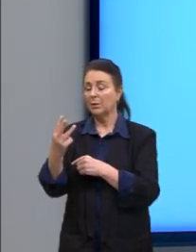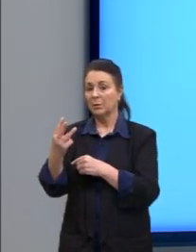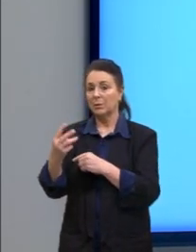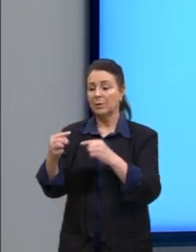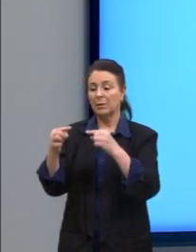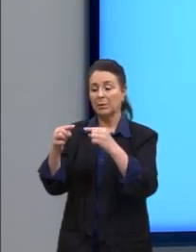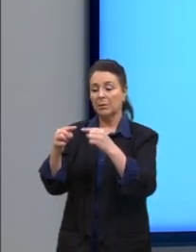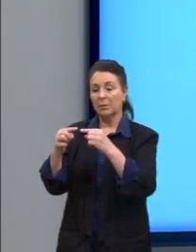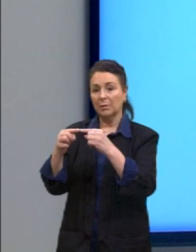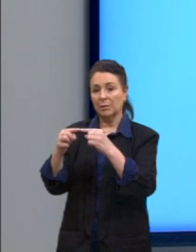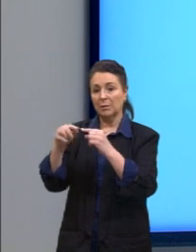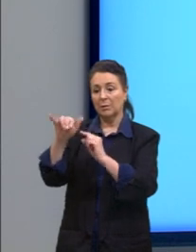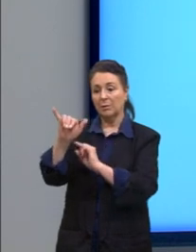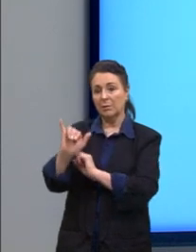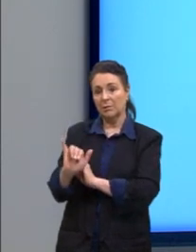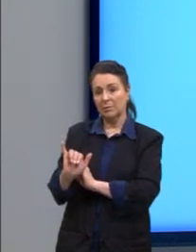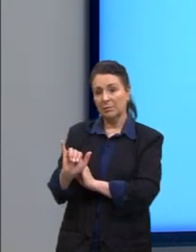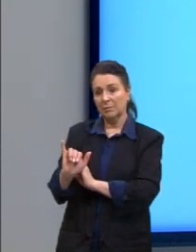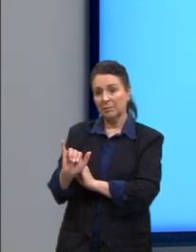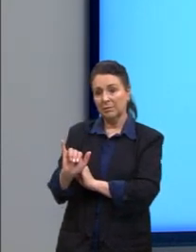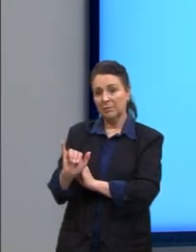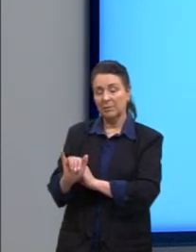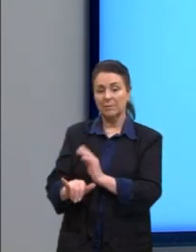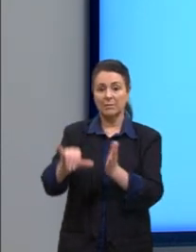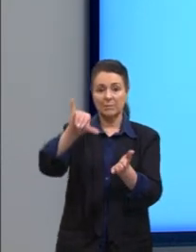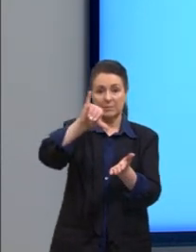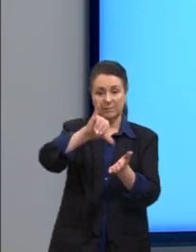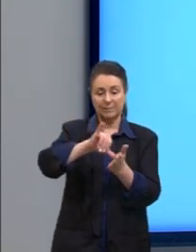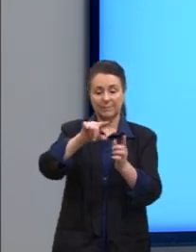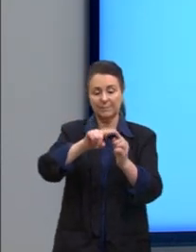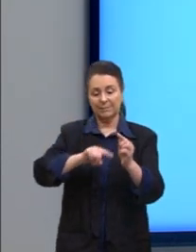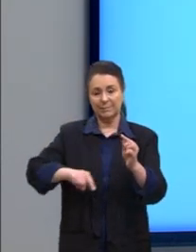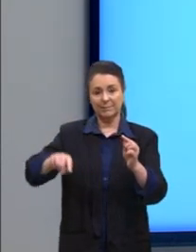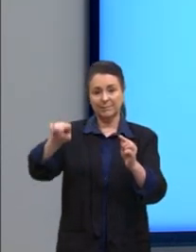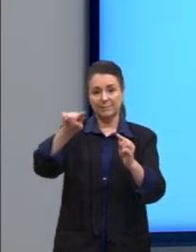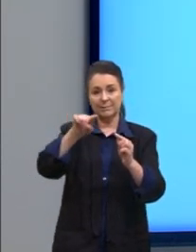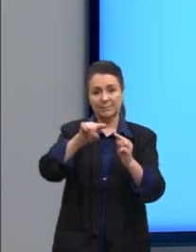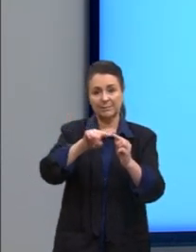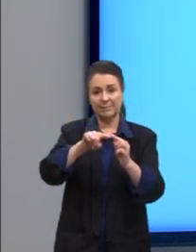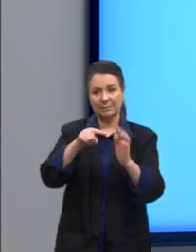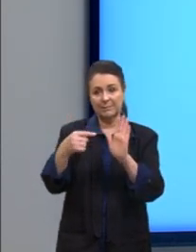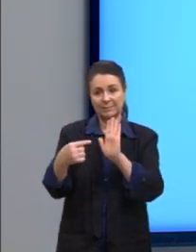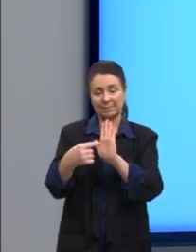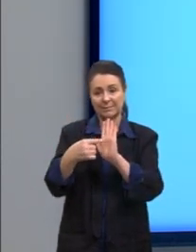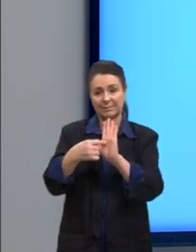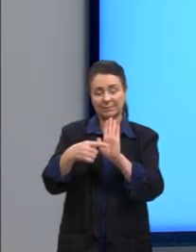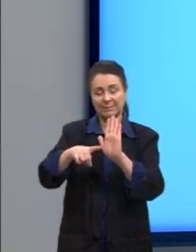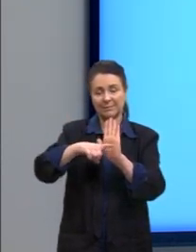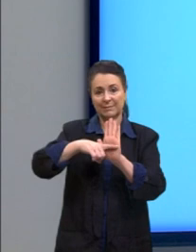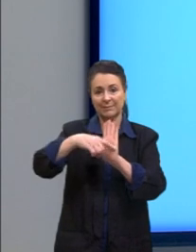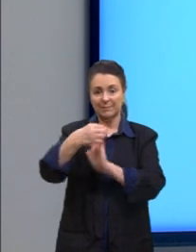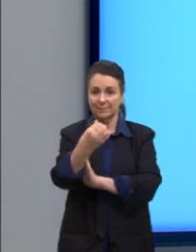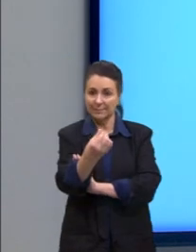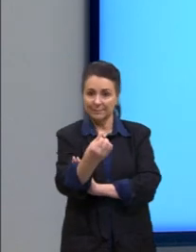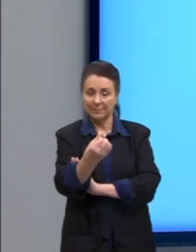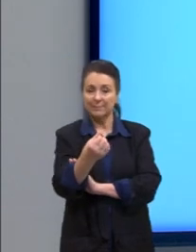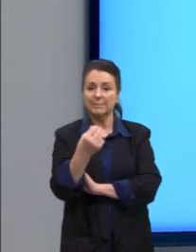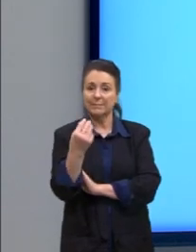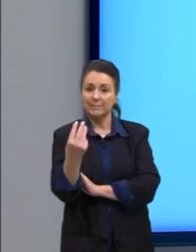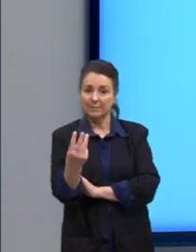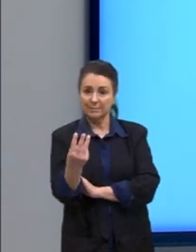coordenada do y. Então, o centro da circunferência é o ponto menos 6 e 3.